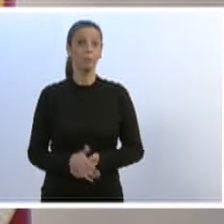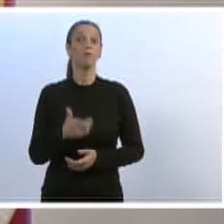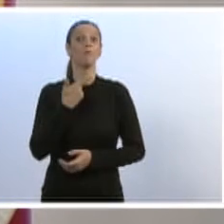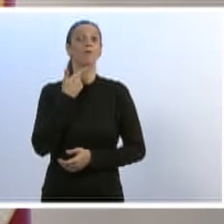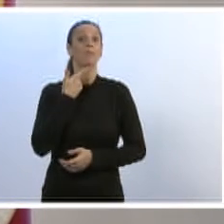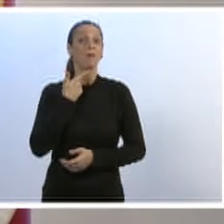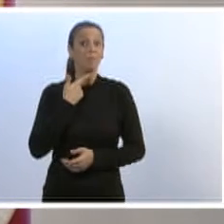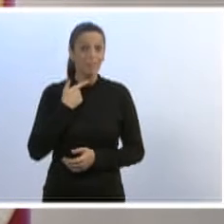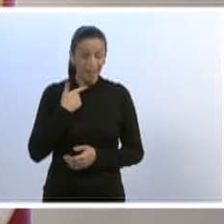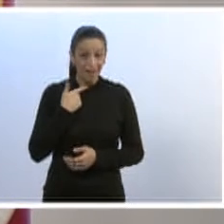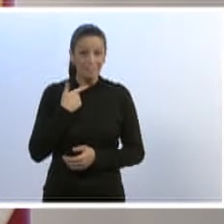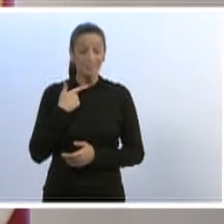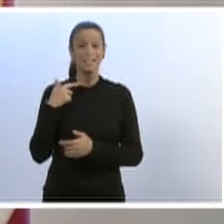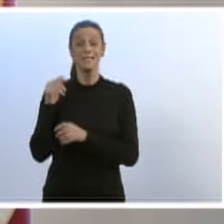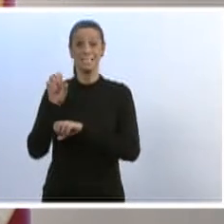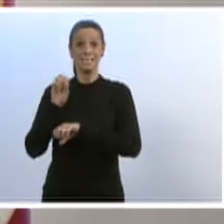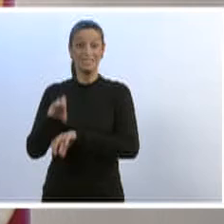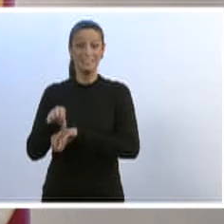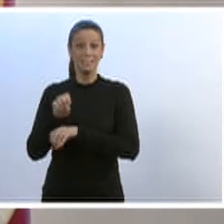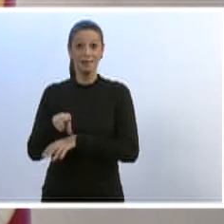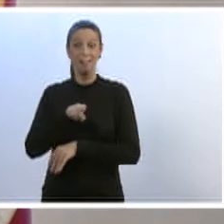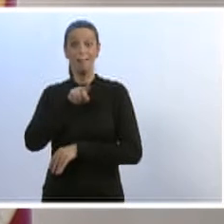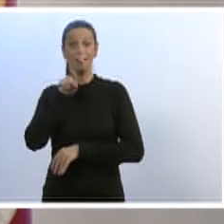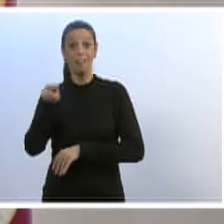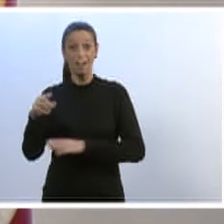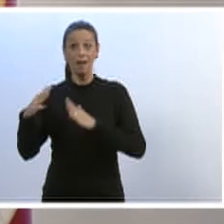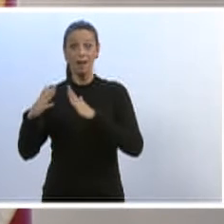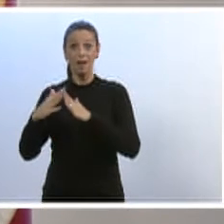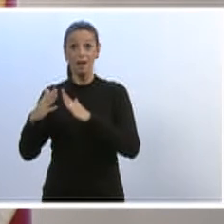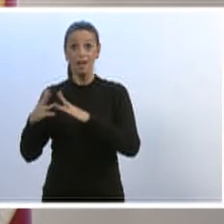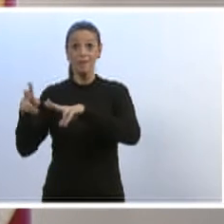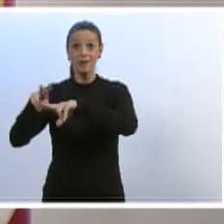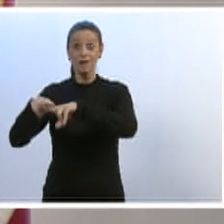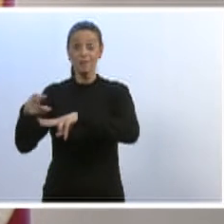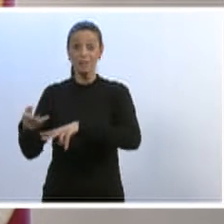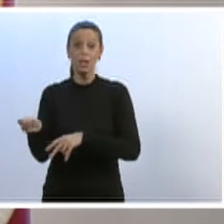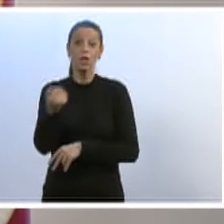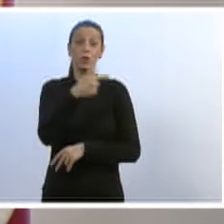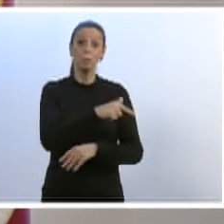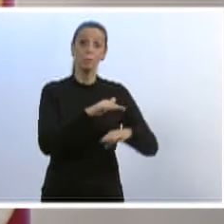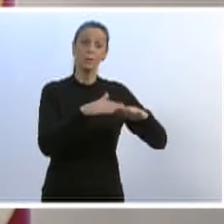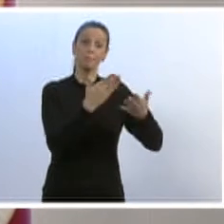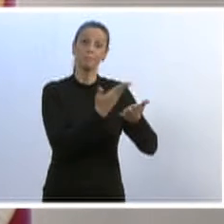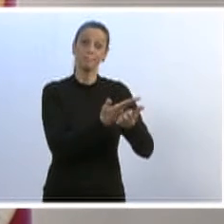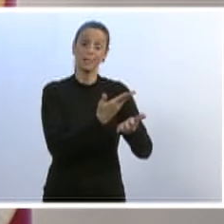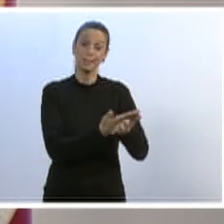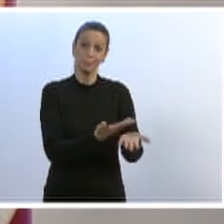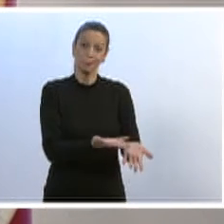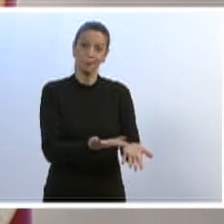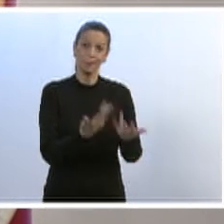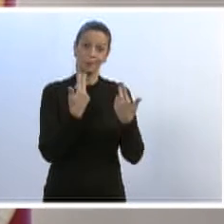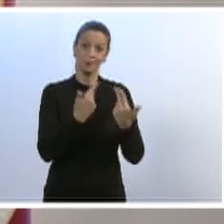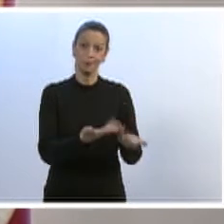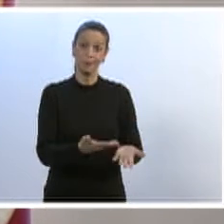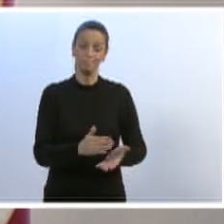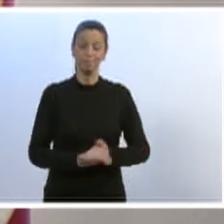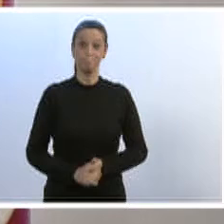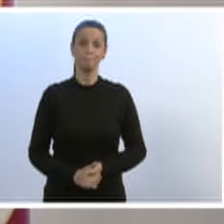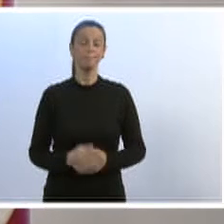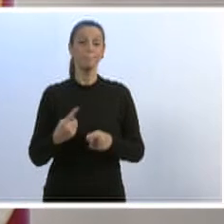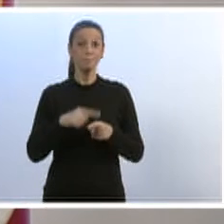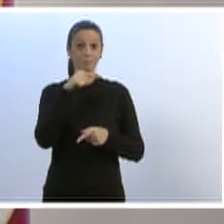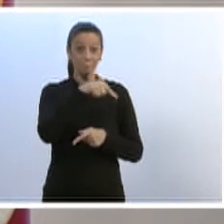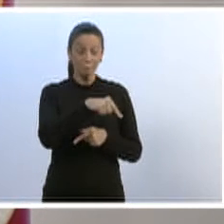vontade de ministrarem as suas aulas e darem suas aulas nos presídios e não nas escolas face a tanta